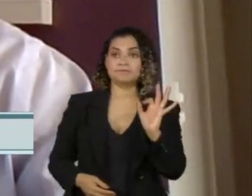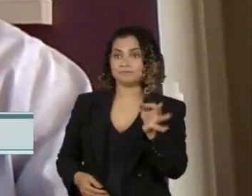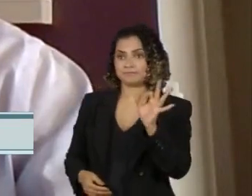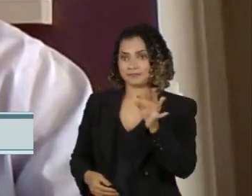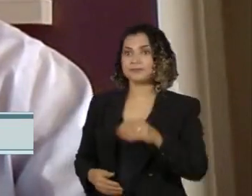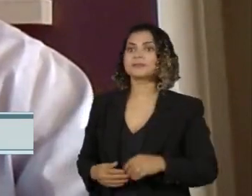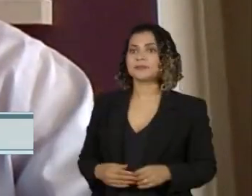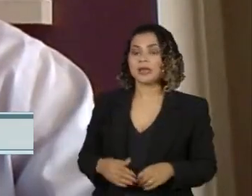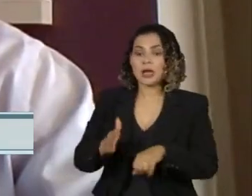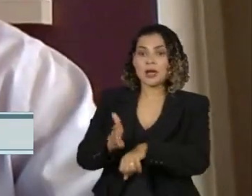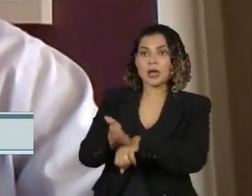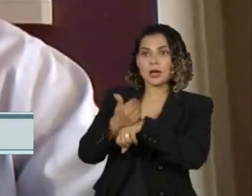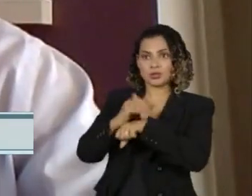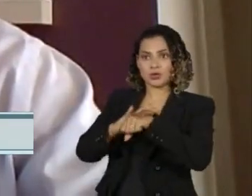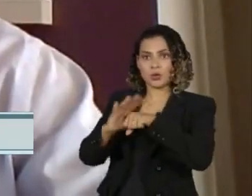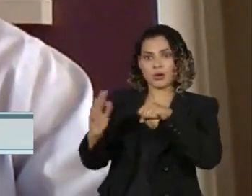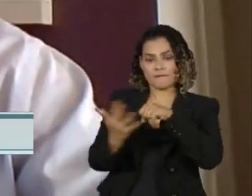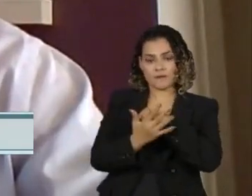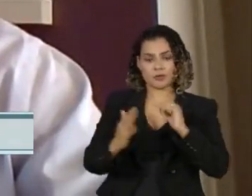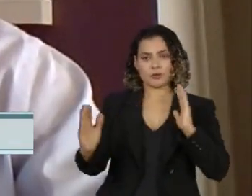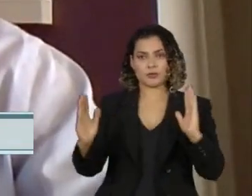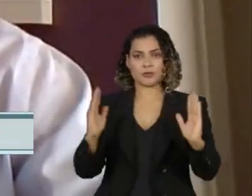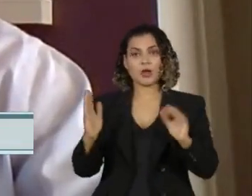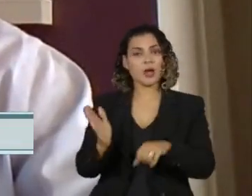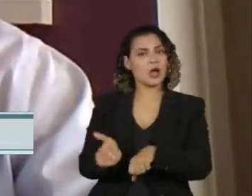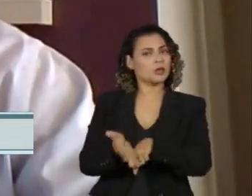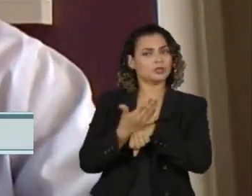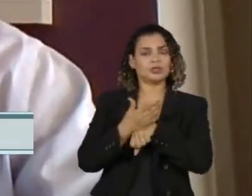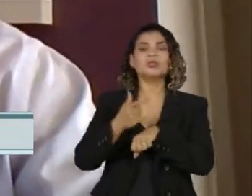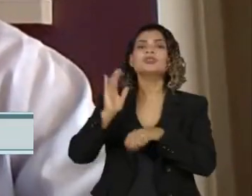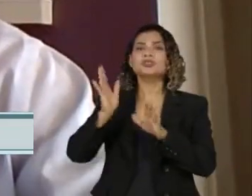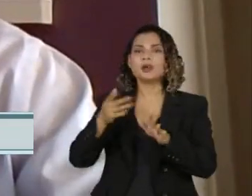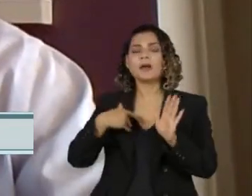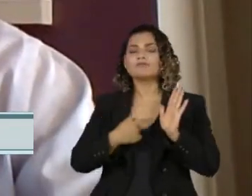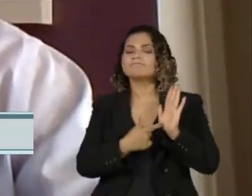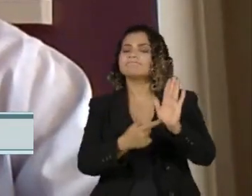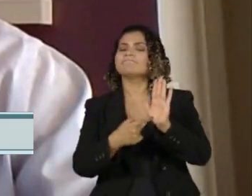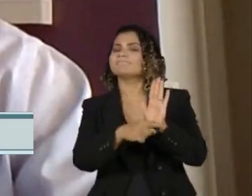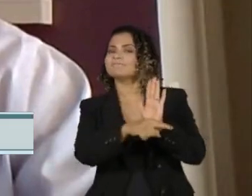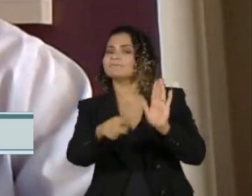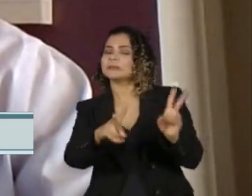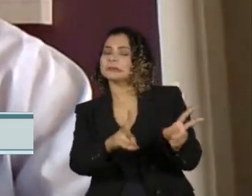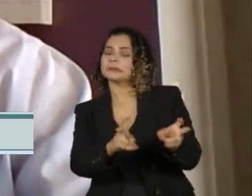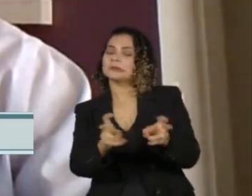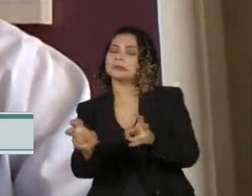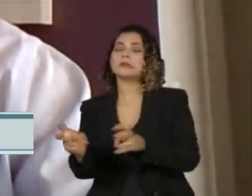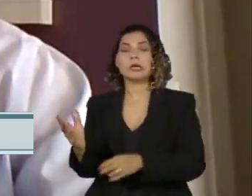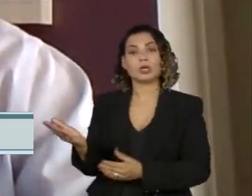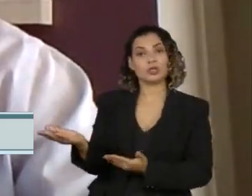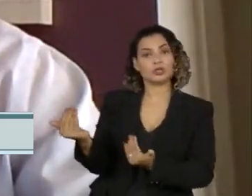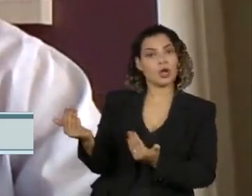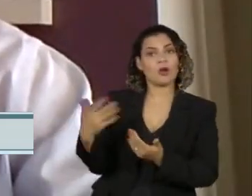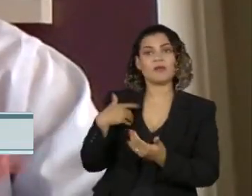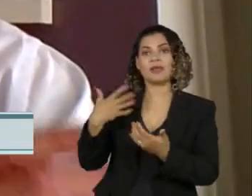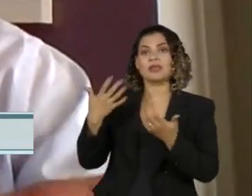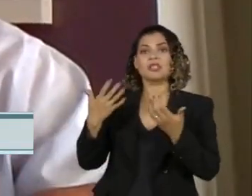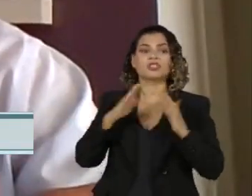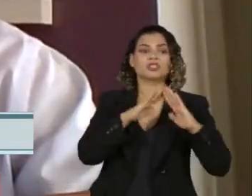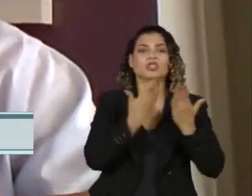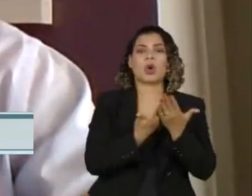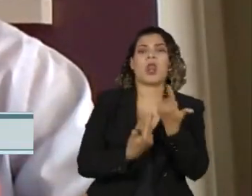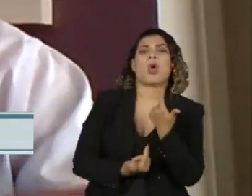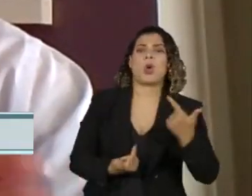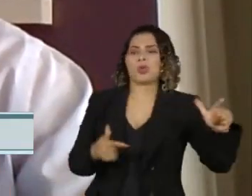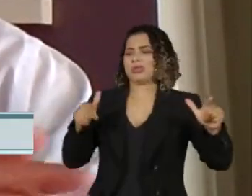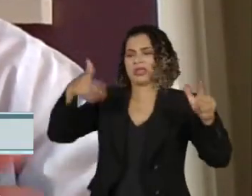Mesmo antes da pandemia, já tínhamos sinais importantes que o jovem queria outra escola, não mais